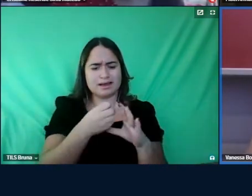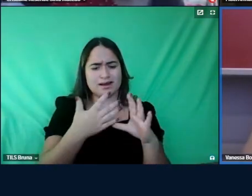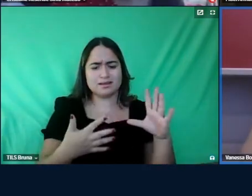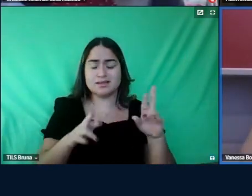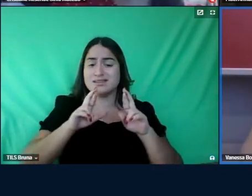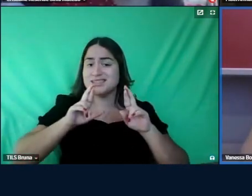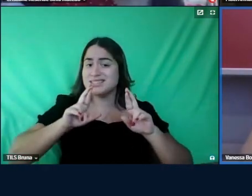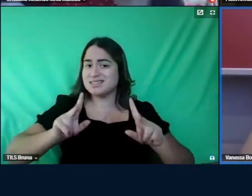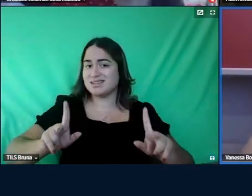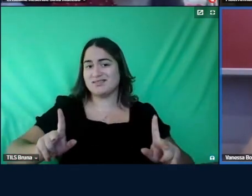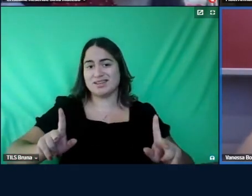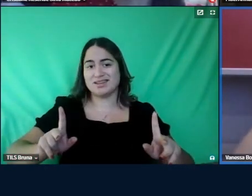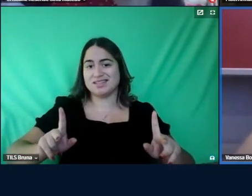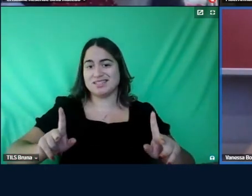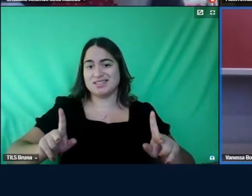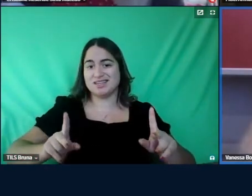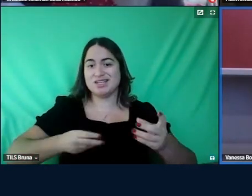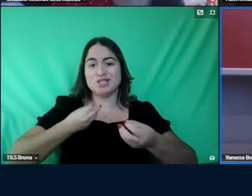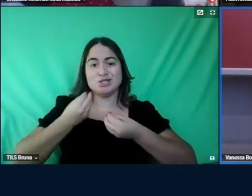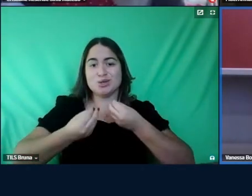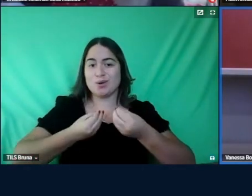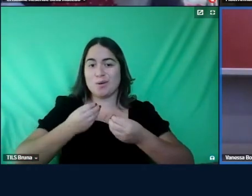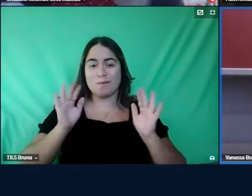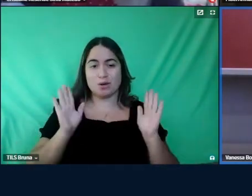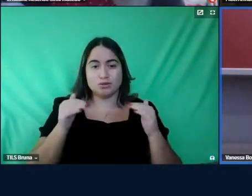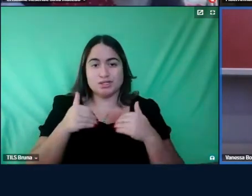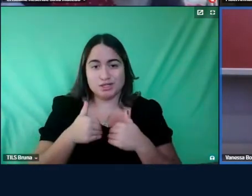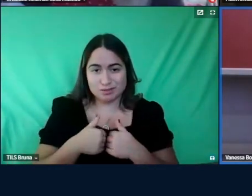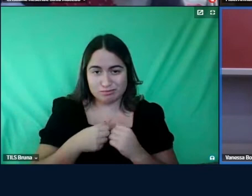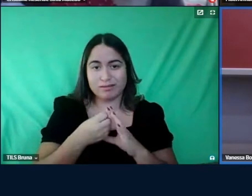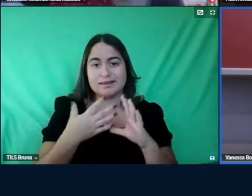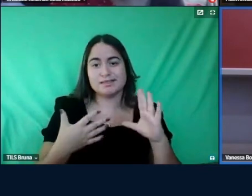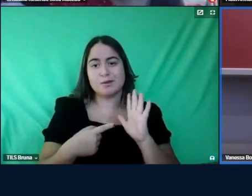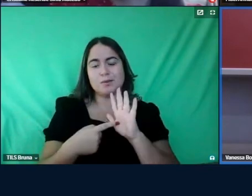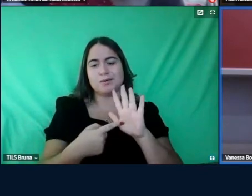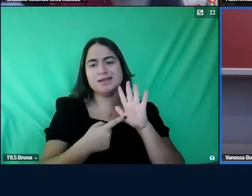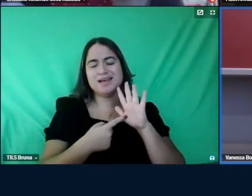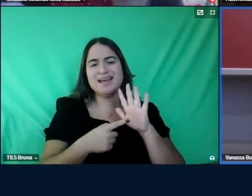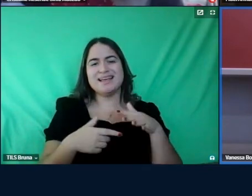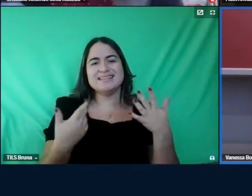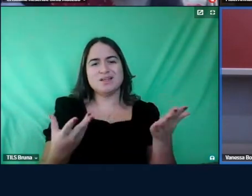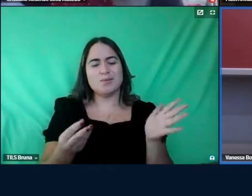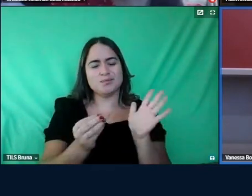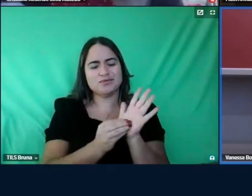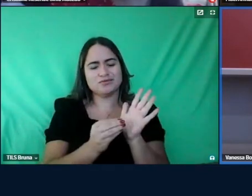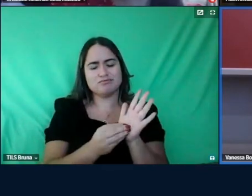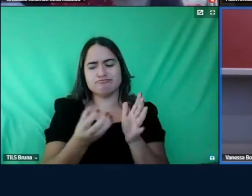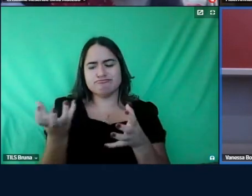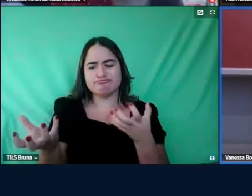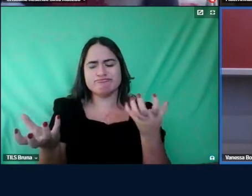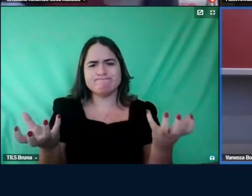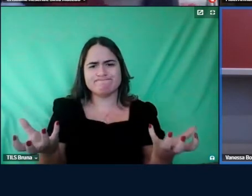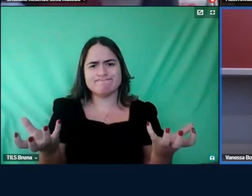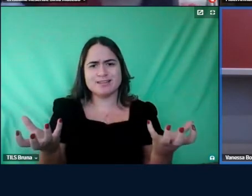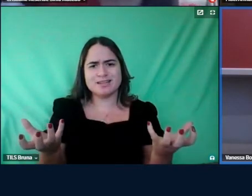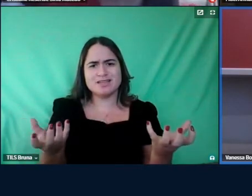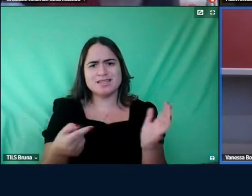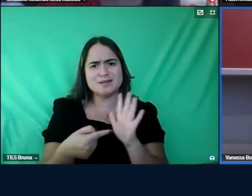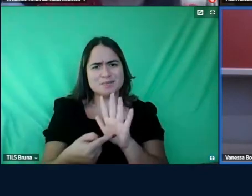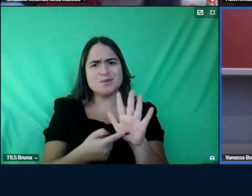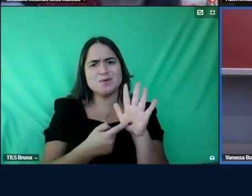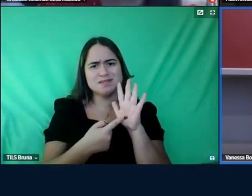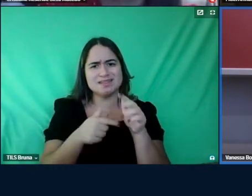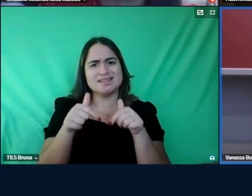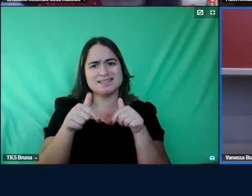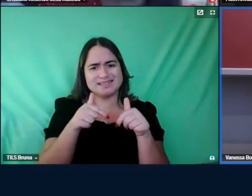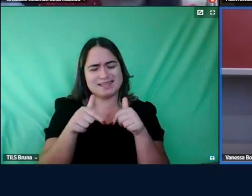de como o autismo vai se configurar então são duas lacunas que me tocam muito nesse trabalho que eu fico feliz que